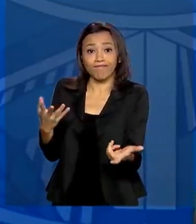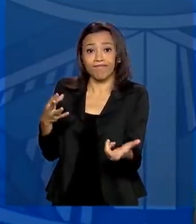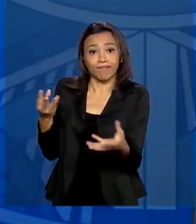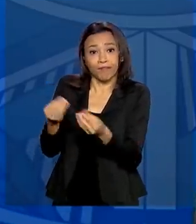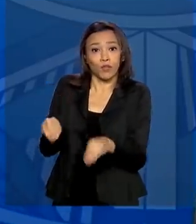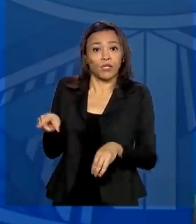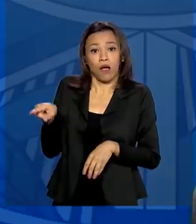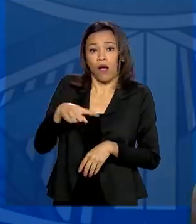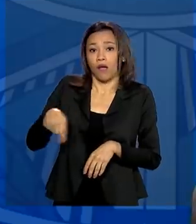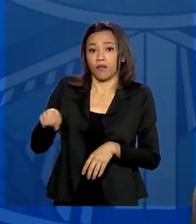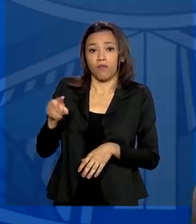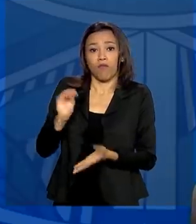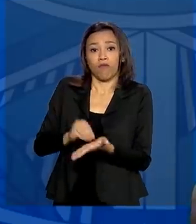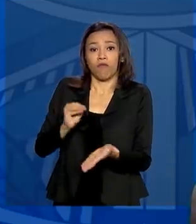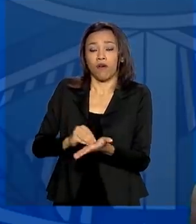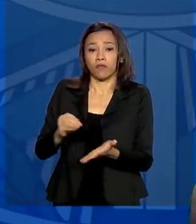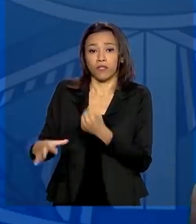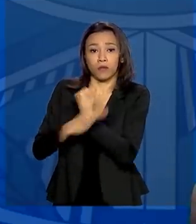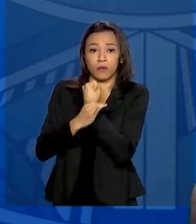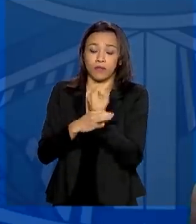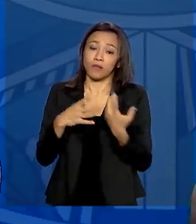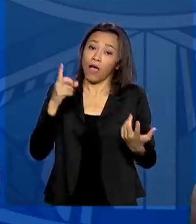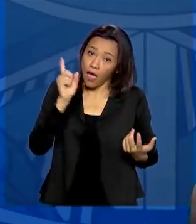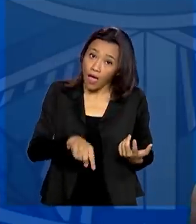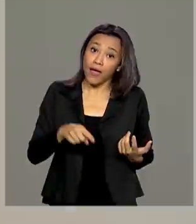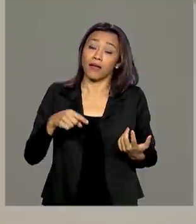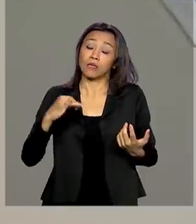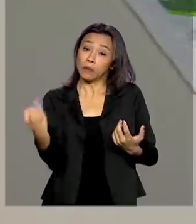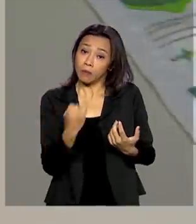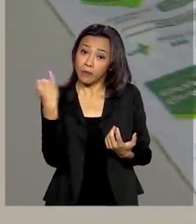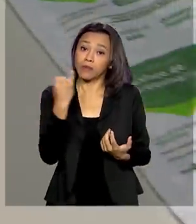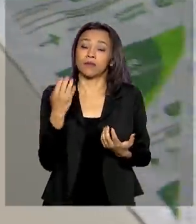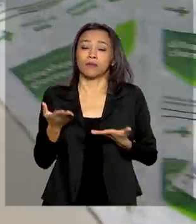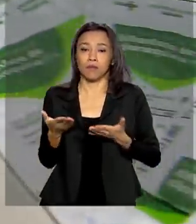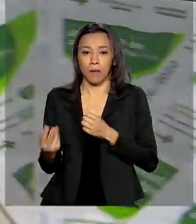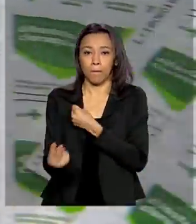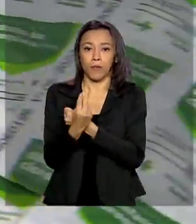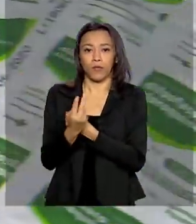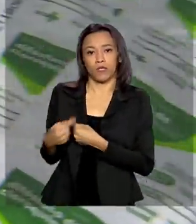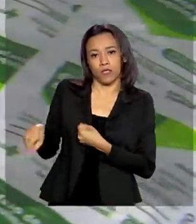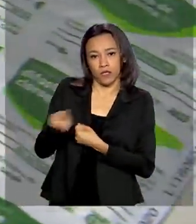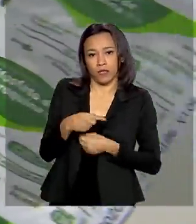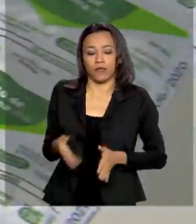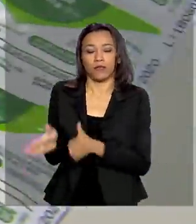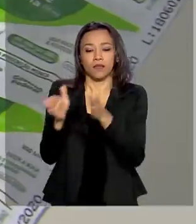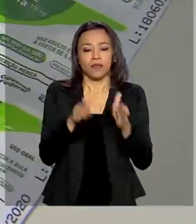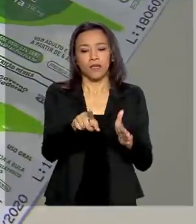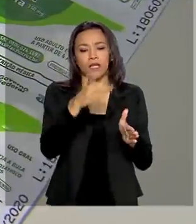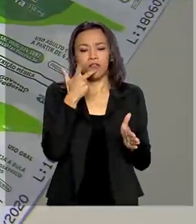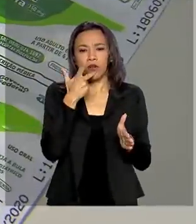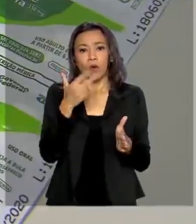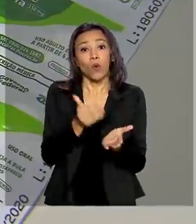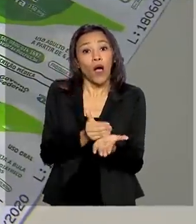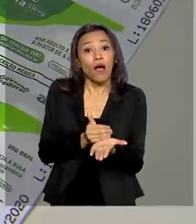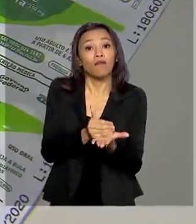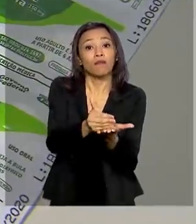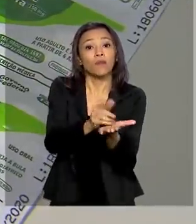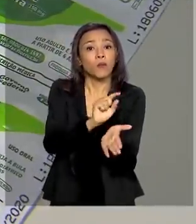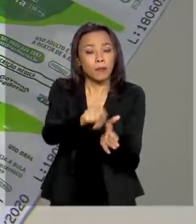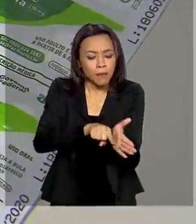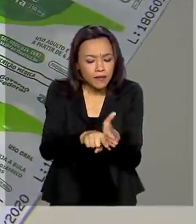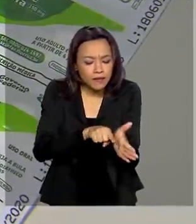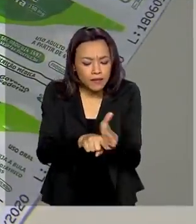Então, isso é um elemento que a gente chama elemento de barreira. O ministro também destacou avanços em um estudo sobre a